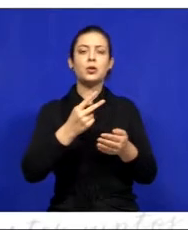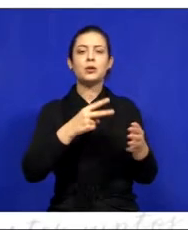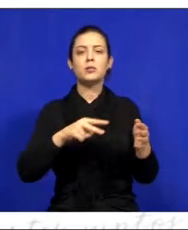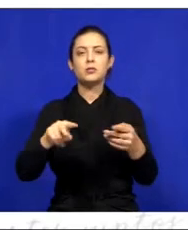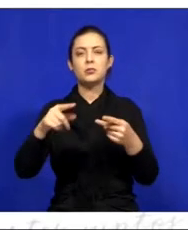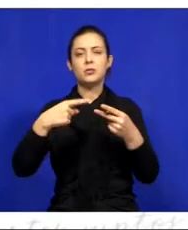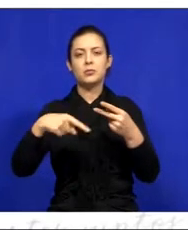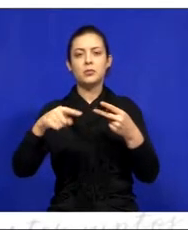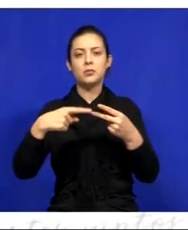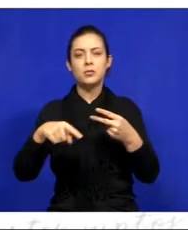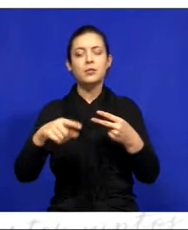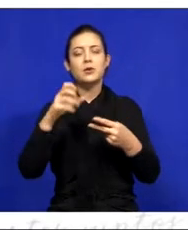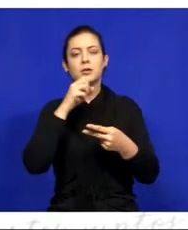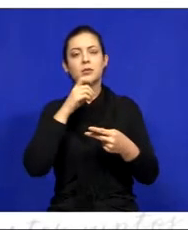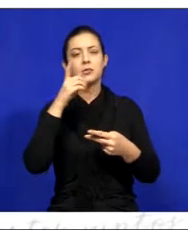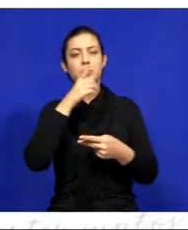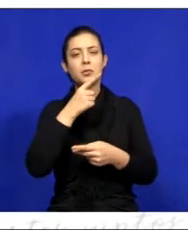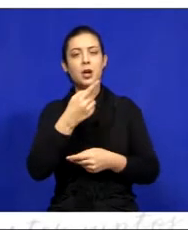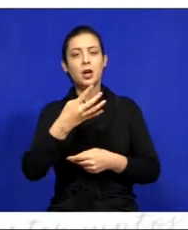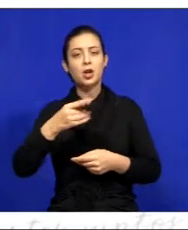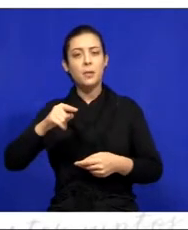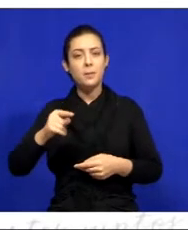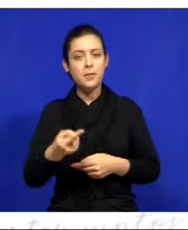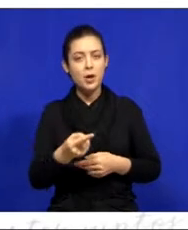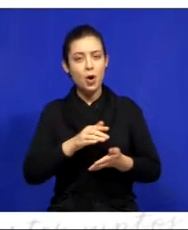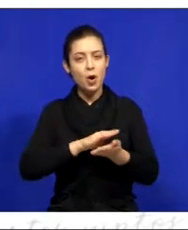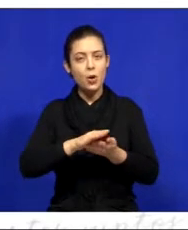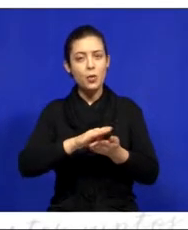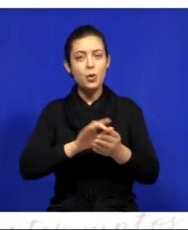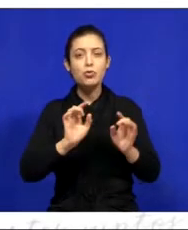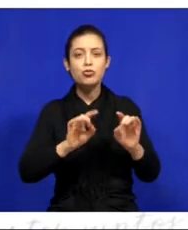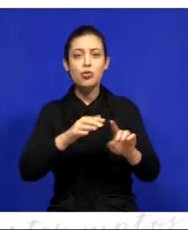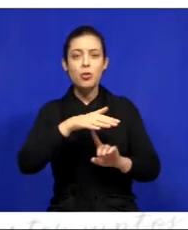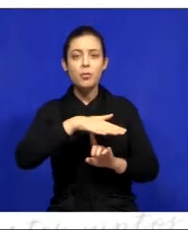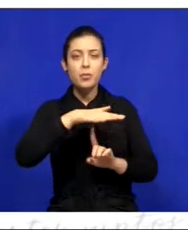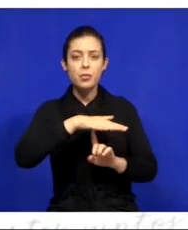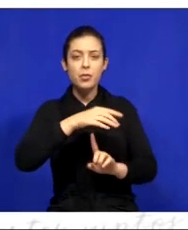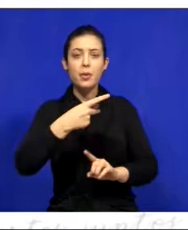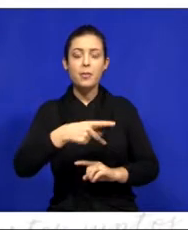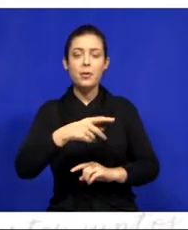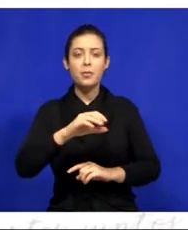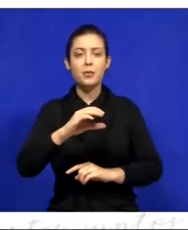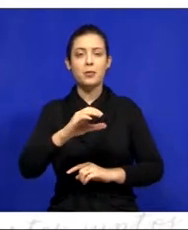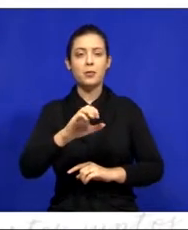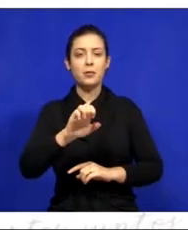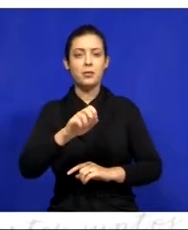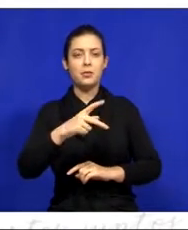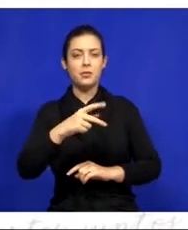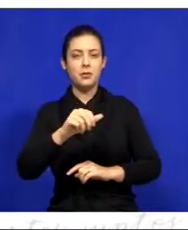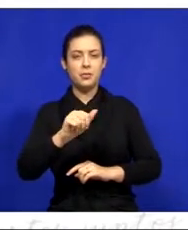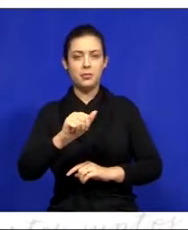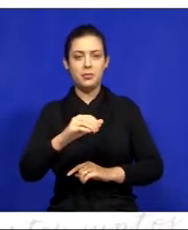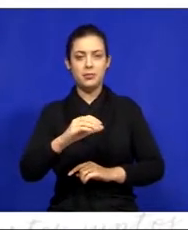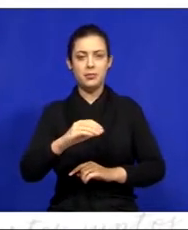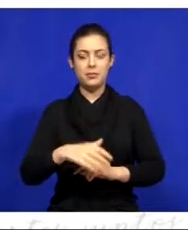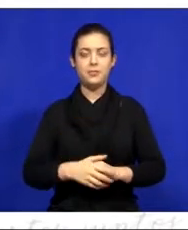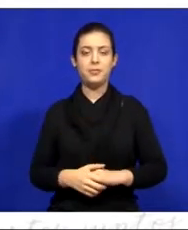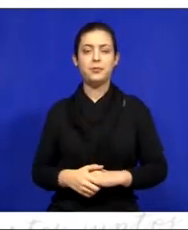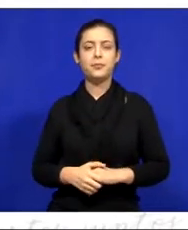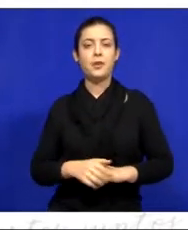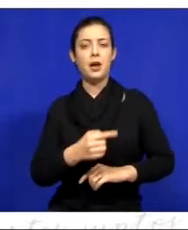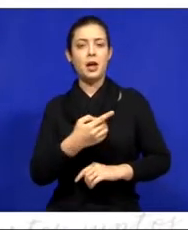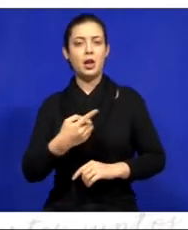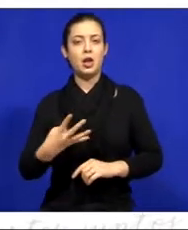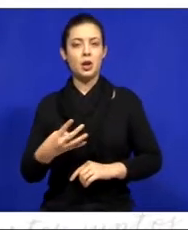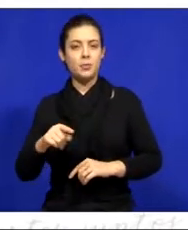vendidos 14 mil bolinhos só na barraca da Sepac. Olha aí, 14 mil